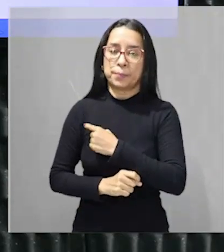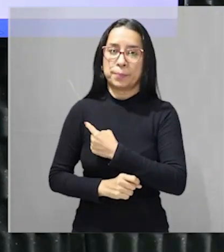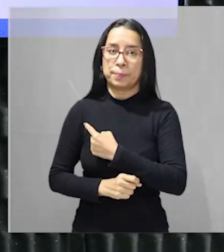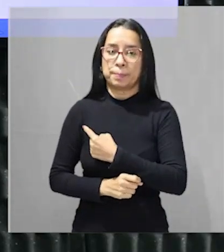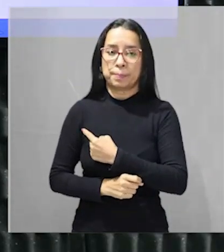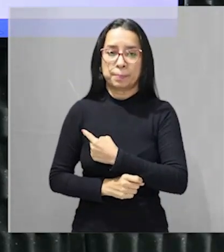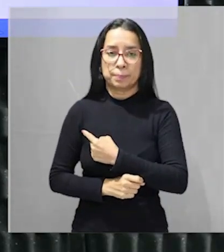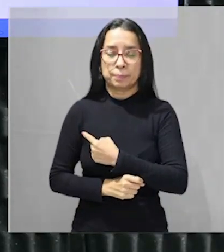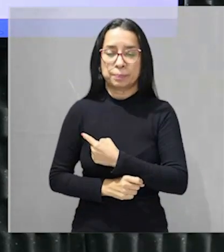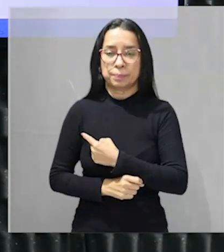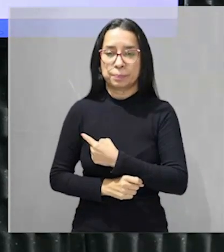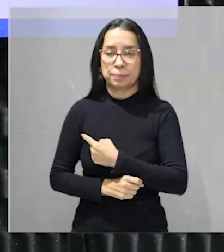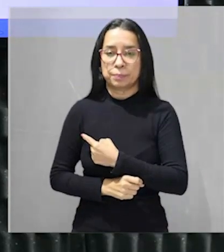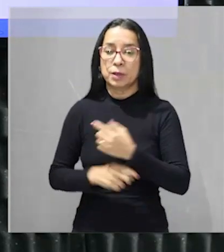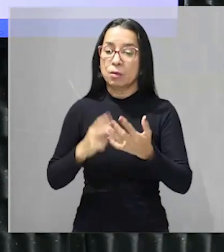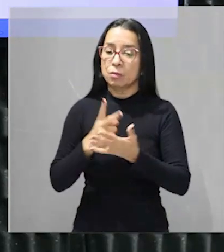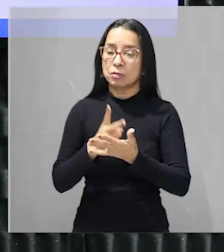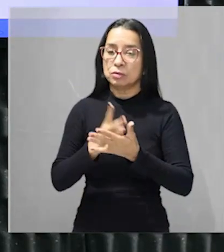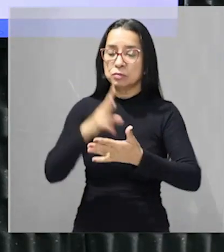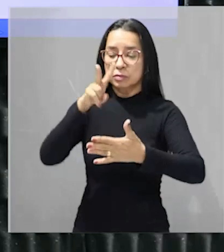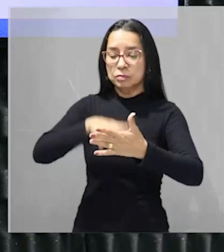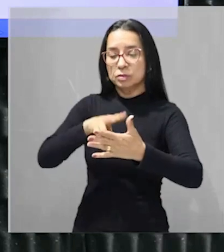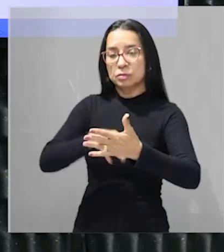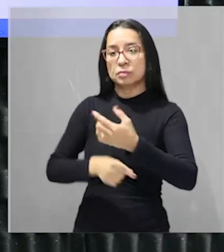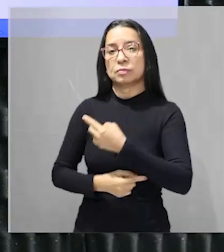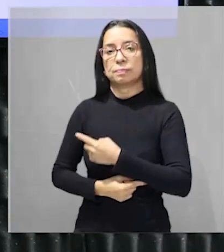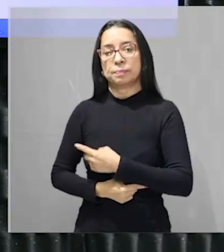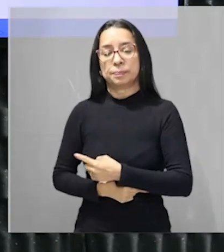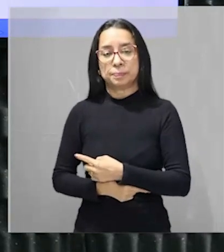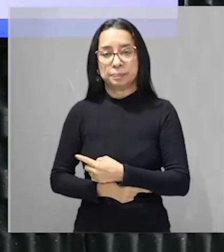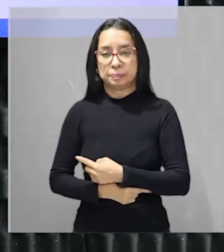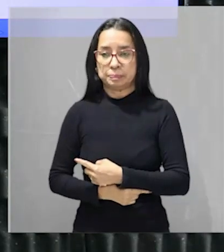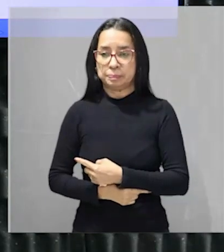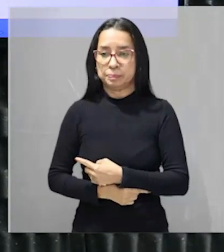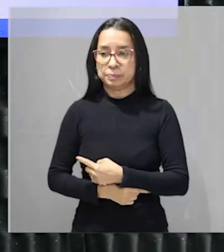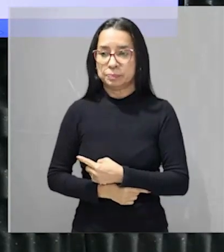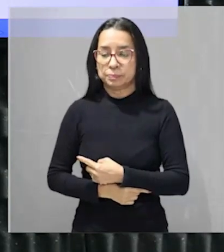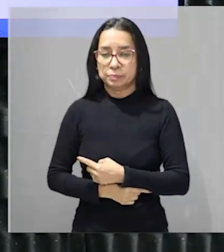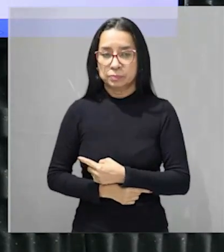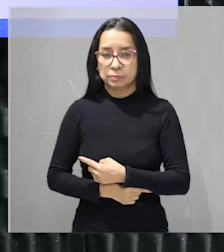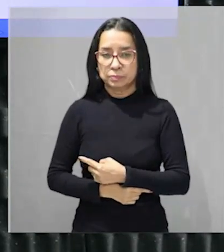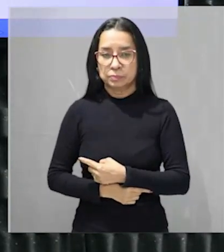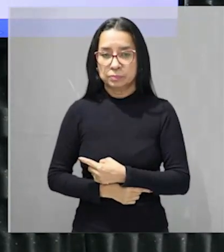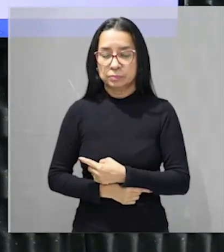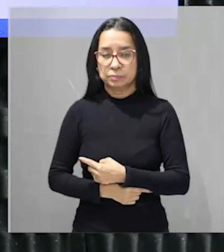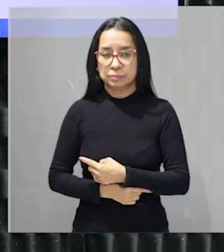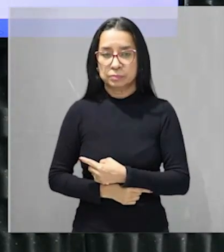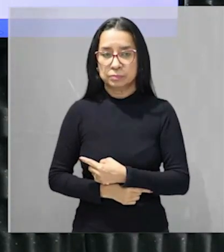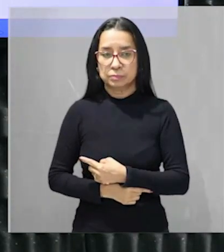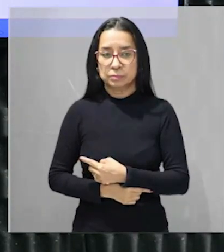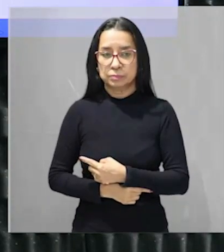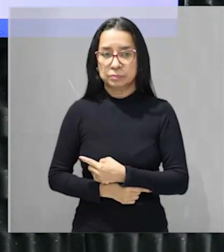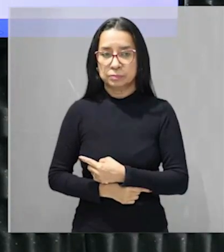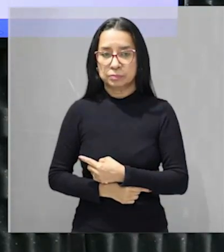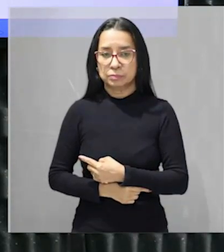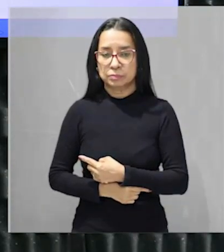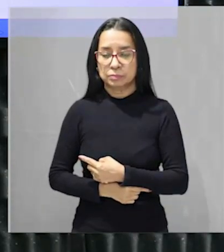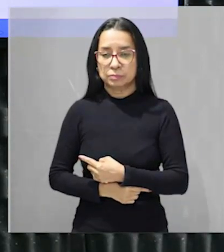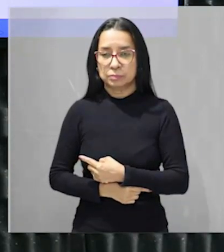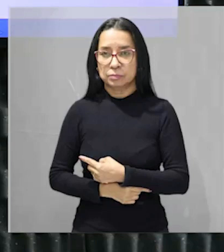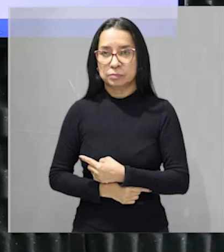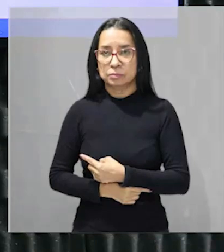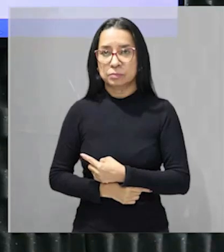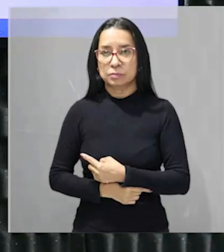muitas forças foram envolvidas e constituíram uma teia de múltiplos interesses as instituições